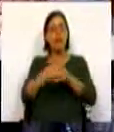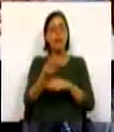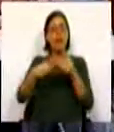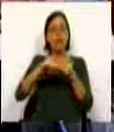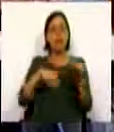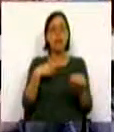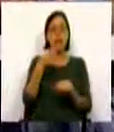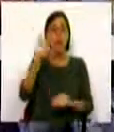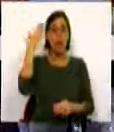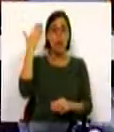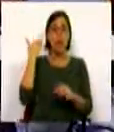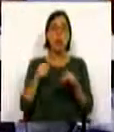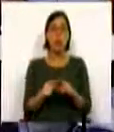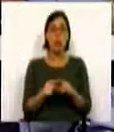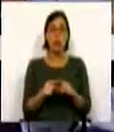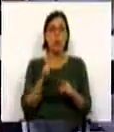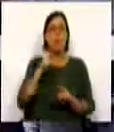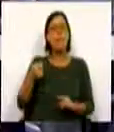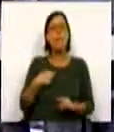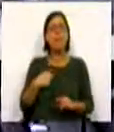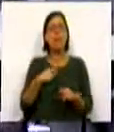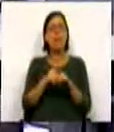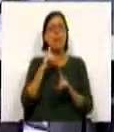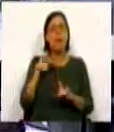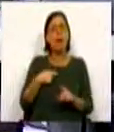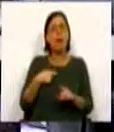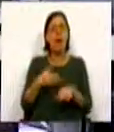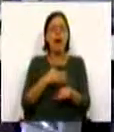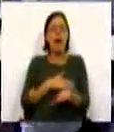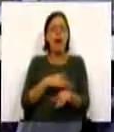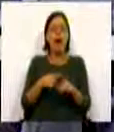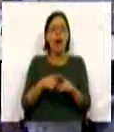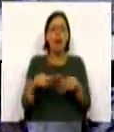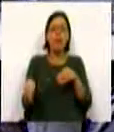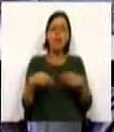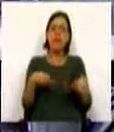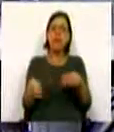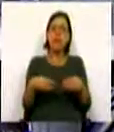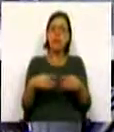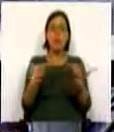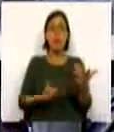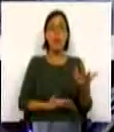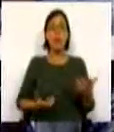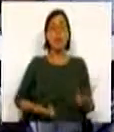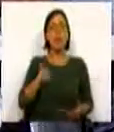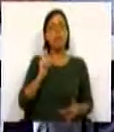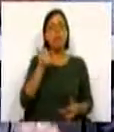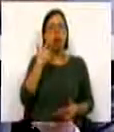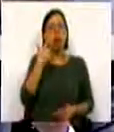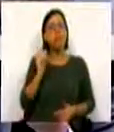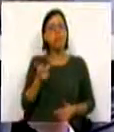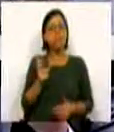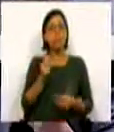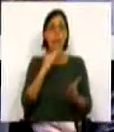complemento solidário para idosos dos pensionistas de pensões antecipadas por flexibilização ao desemprego de longa duração,